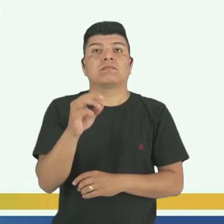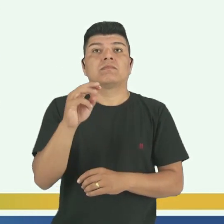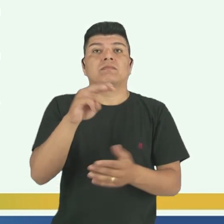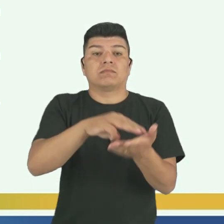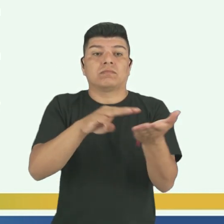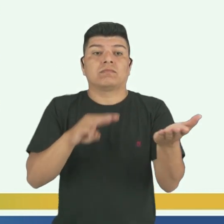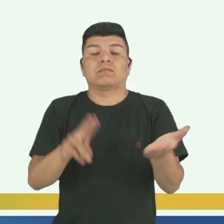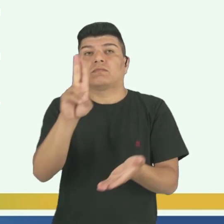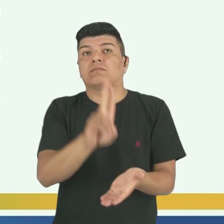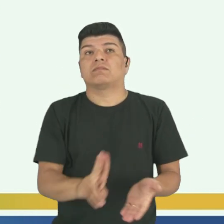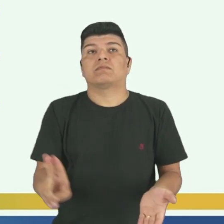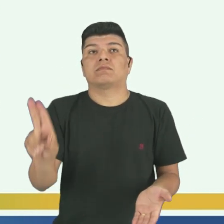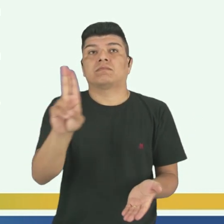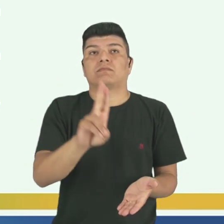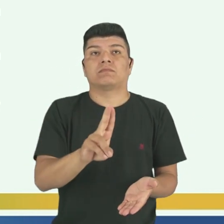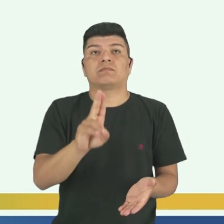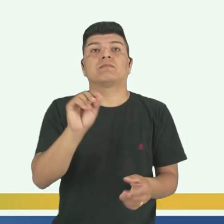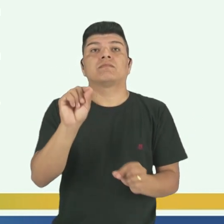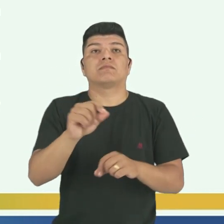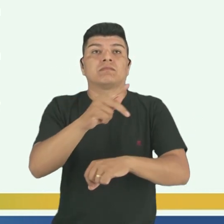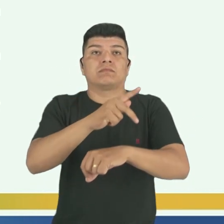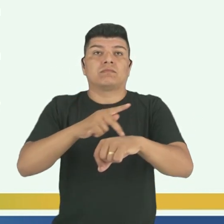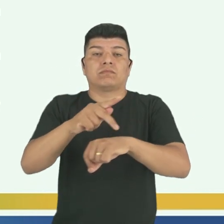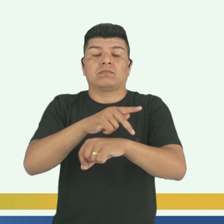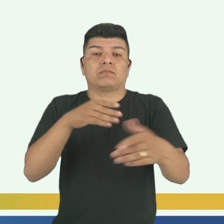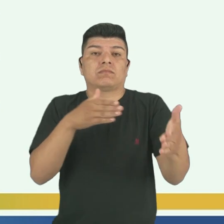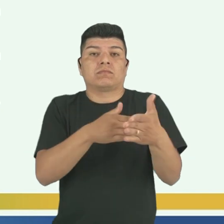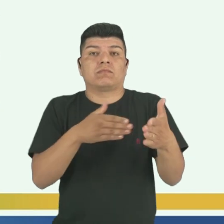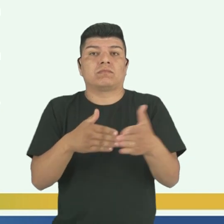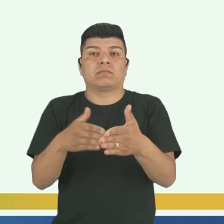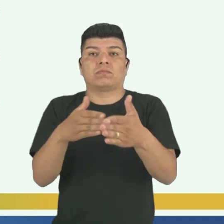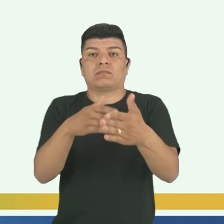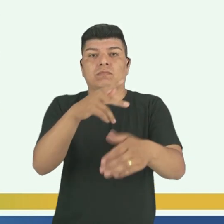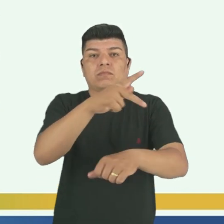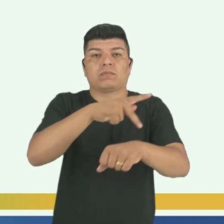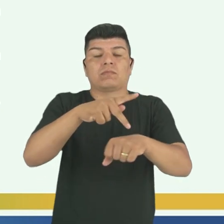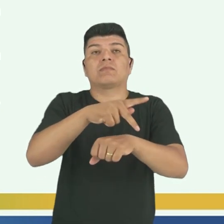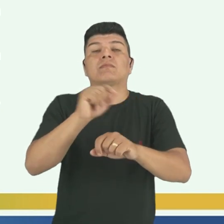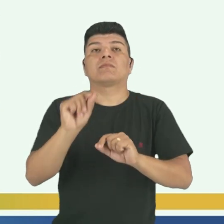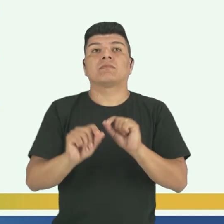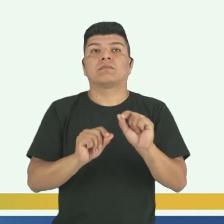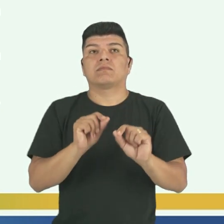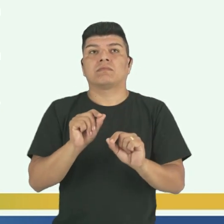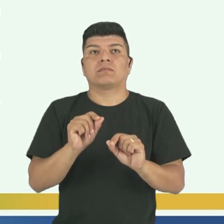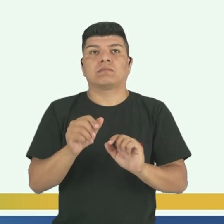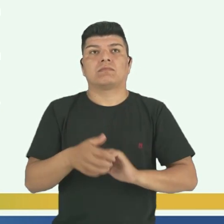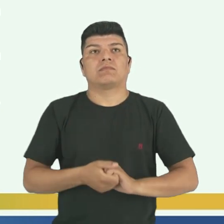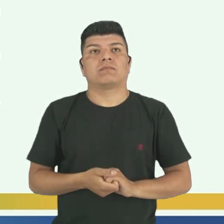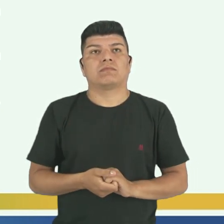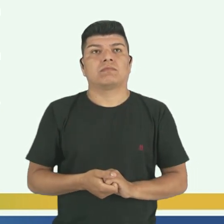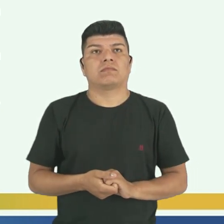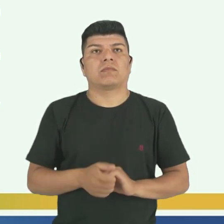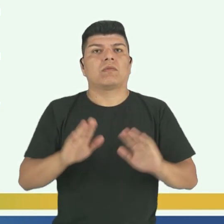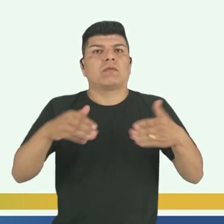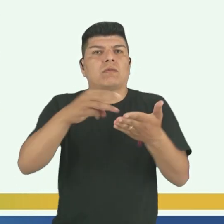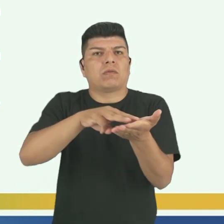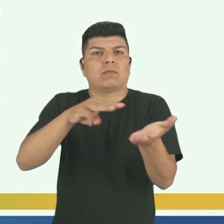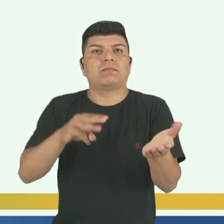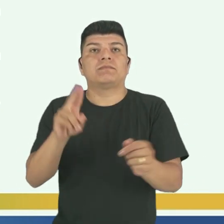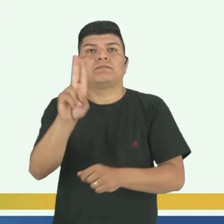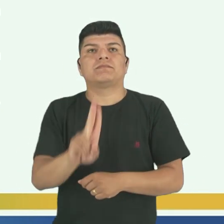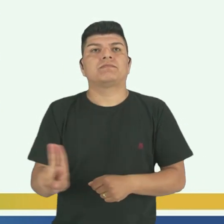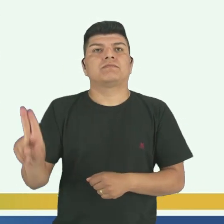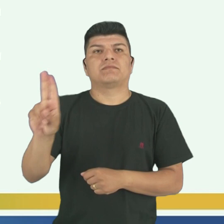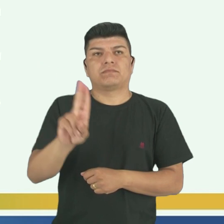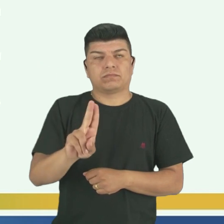utilizada na elaboração dos limites teóricos dos fuso horários. Vem cá. Qual é a metodologia que a gente